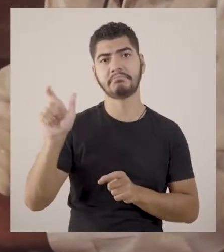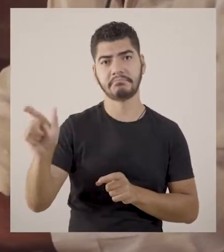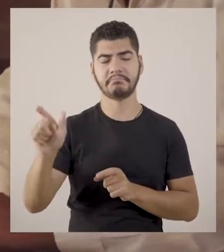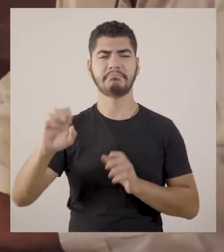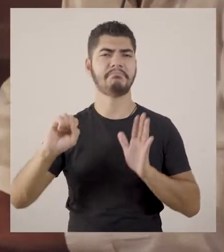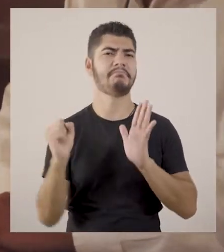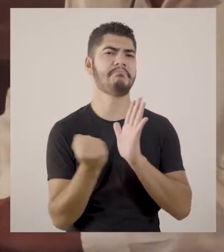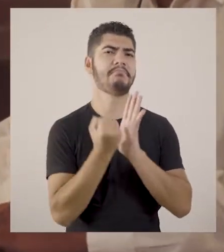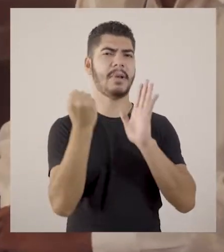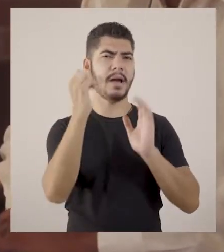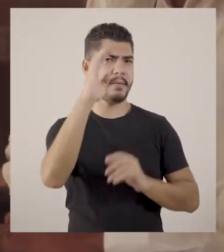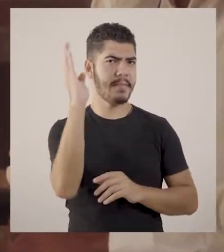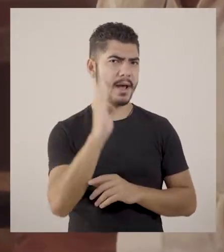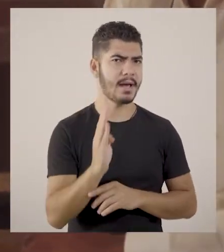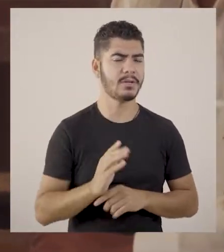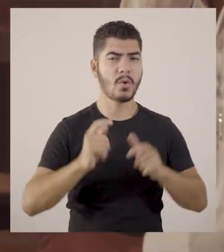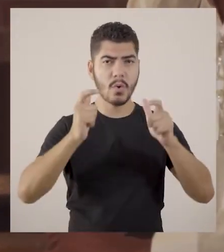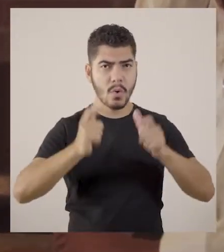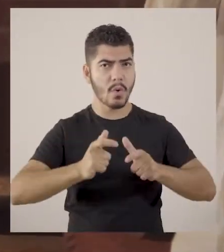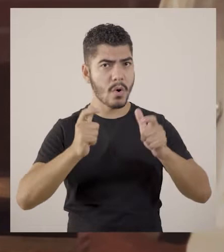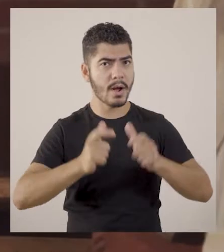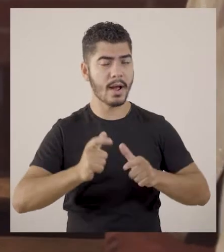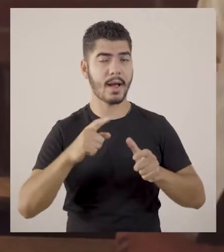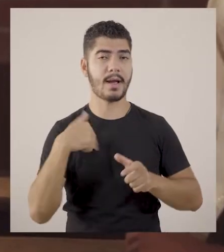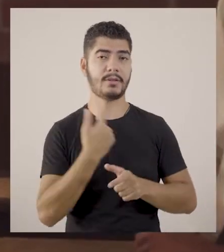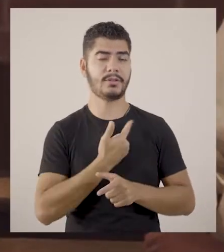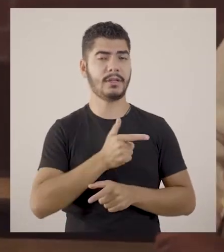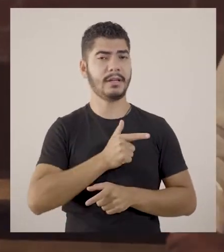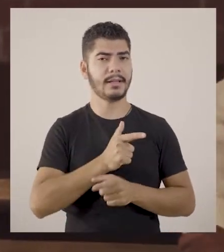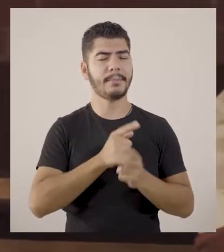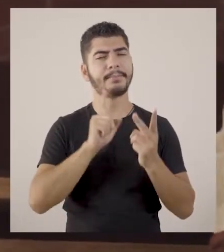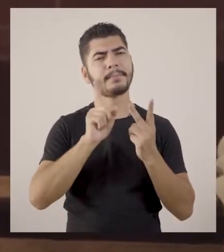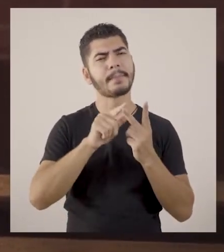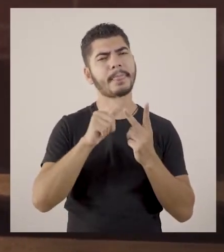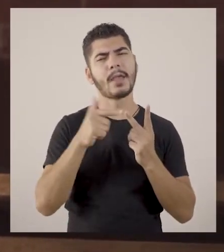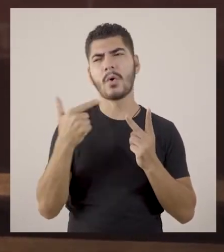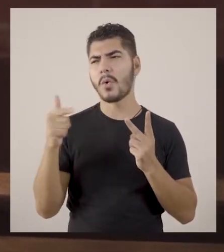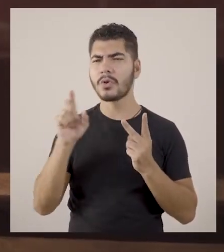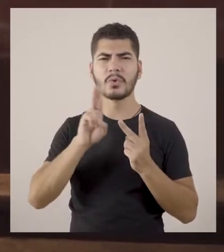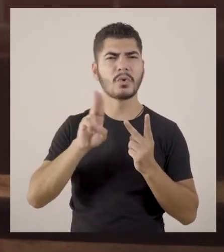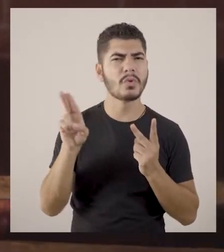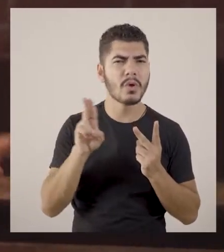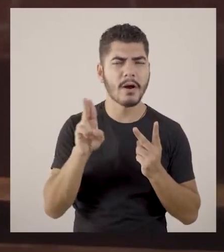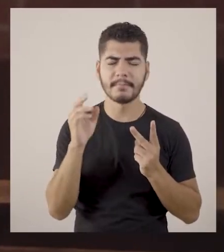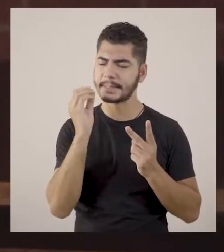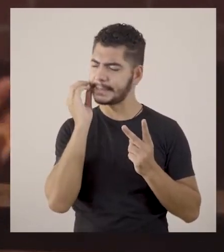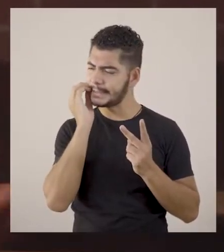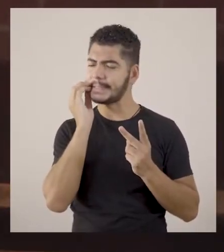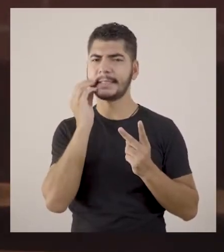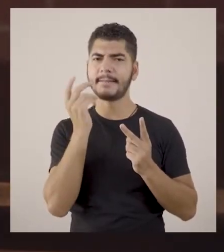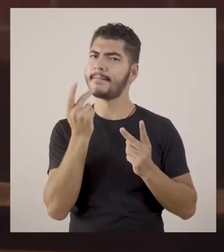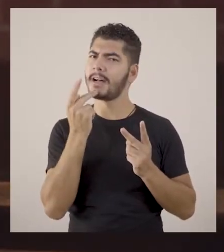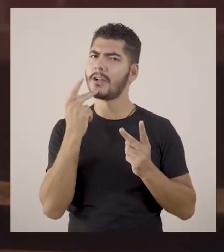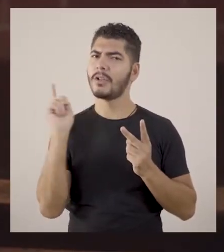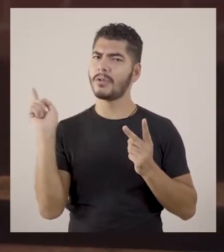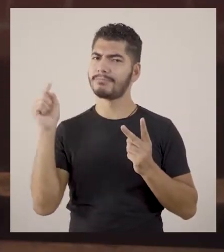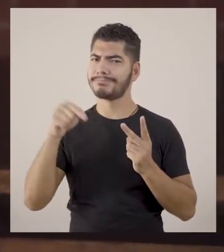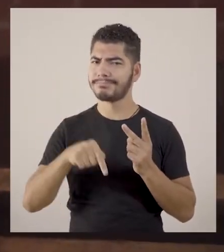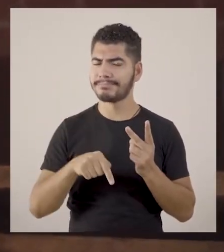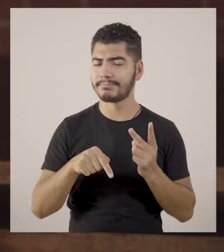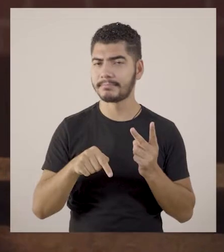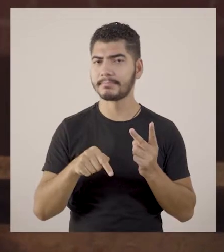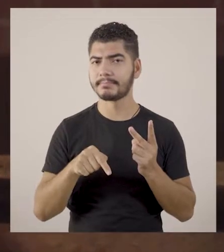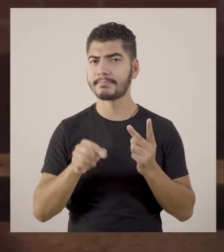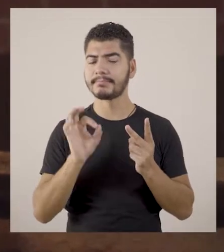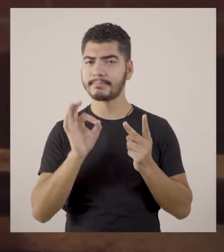que marcam fortemente o local onde estamos. O outro nome, bom, me disseram que ele passaria por